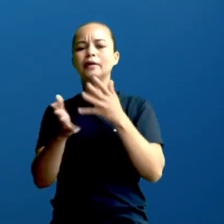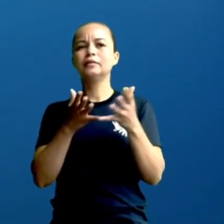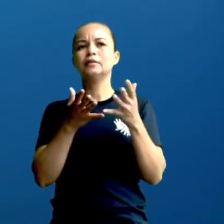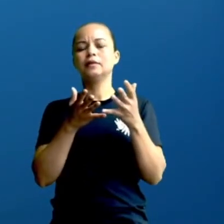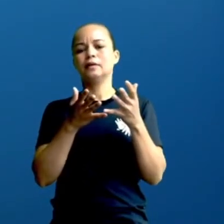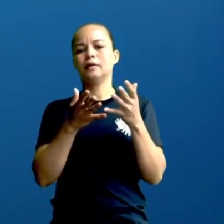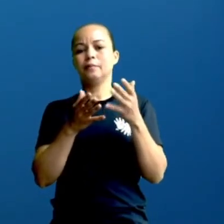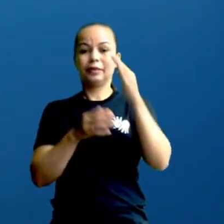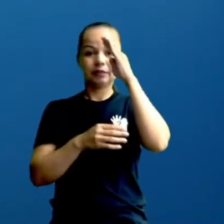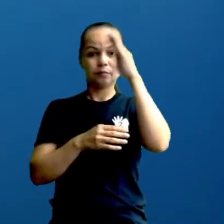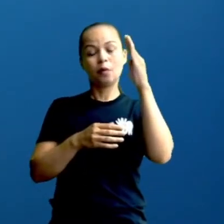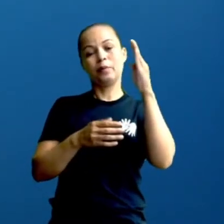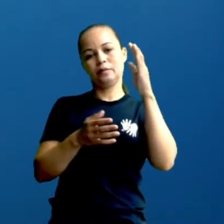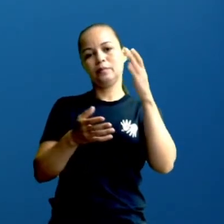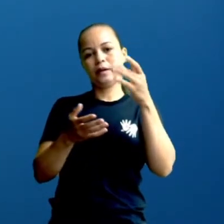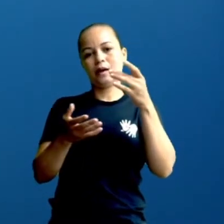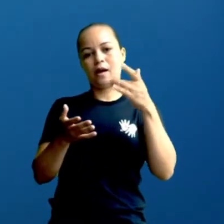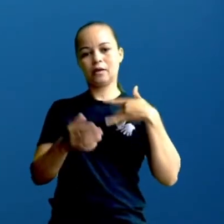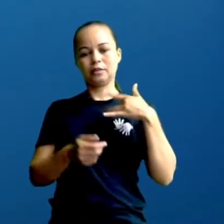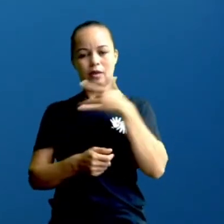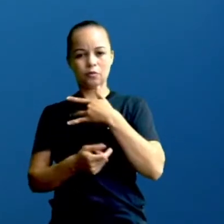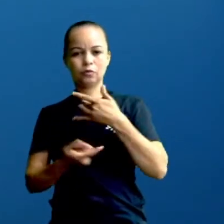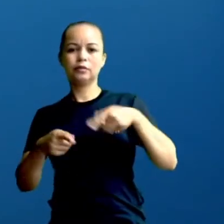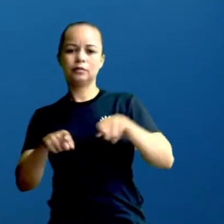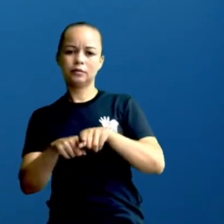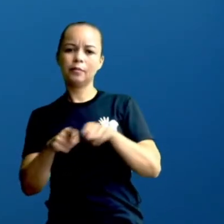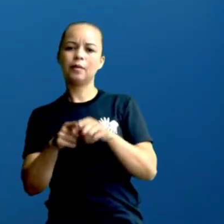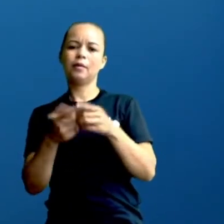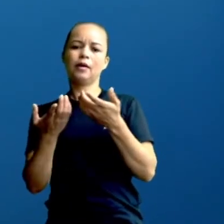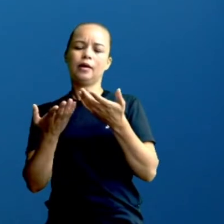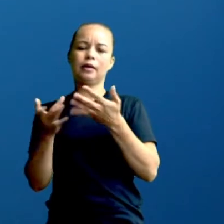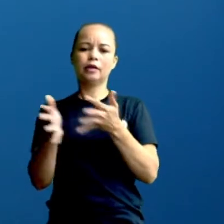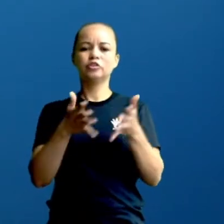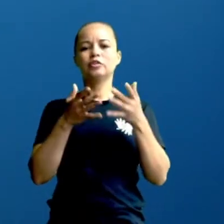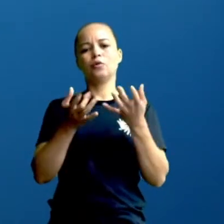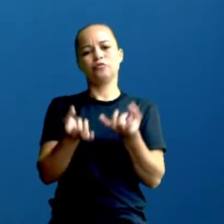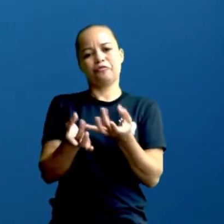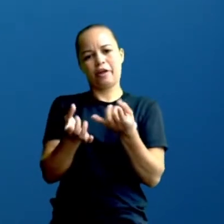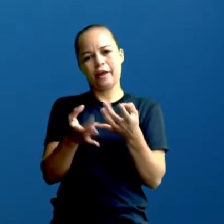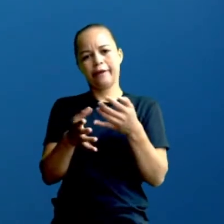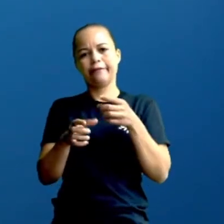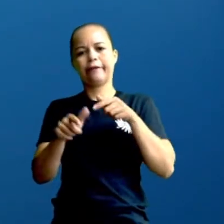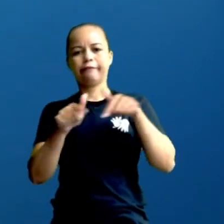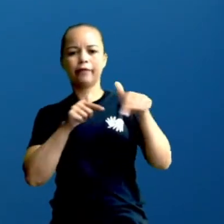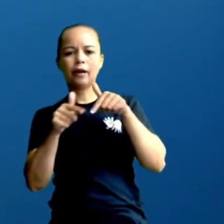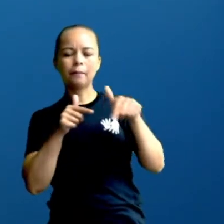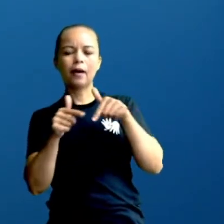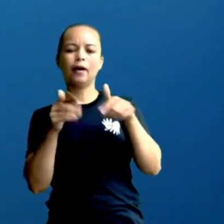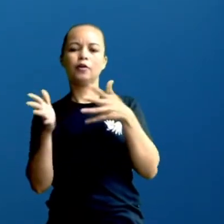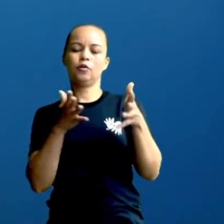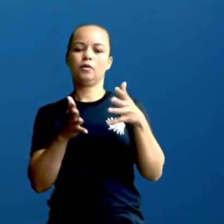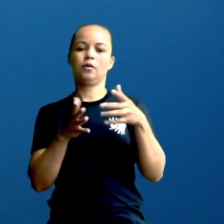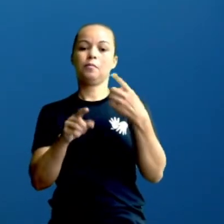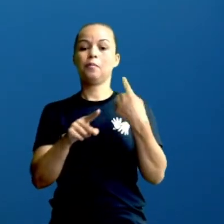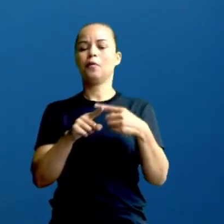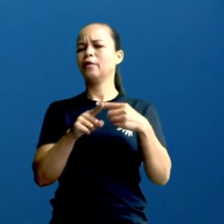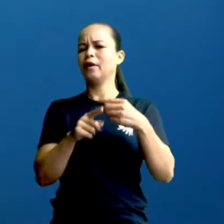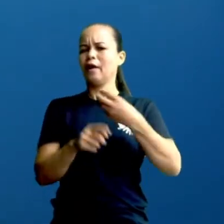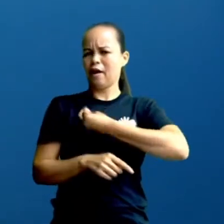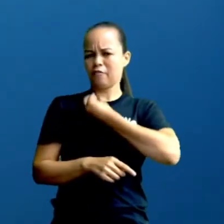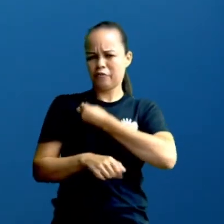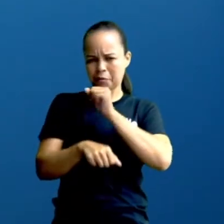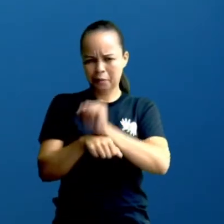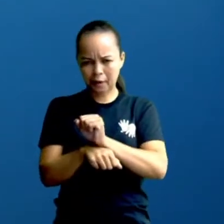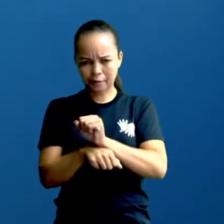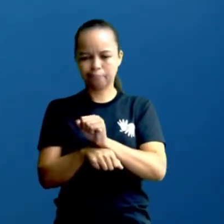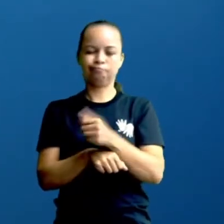principalmente para a questão da saúde, mas também para a questão de vendas, de emprego, né, porque a vida não pode parar, na verdade. Então,